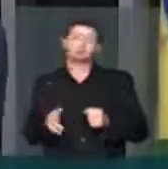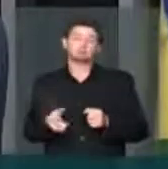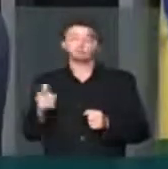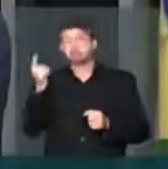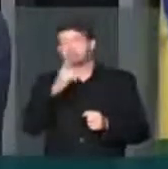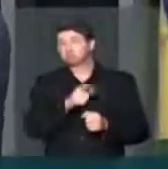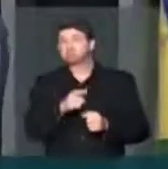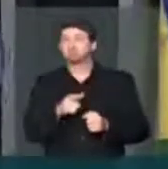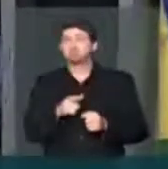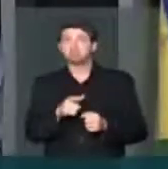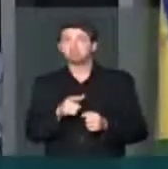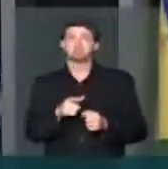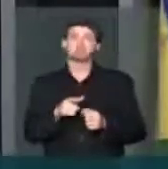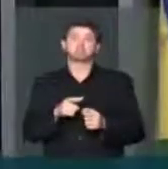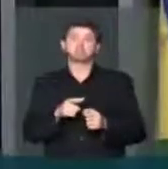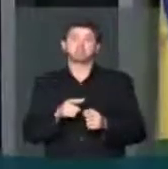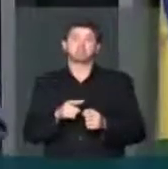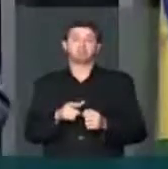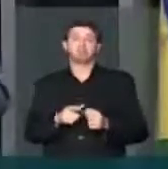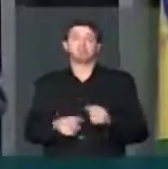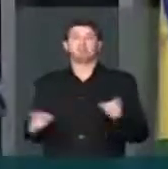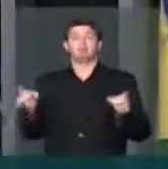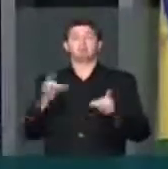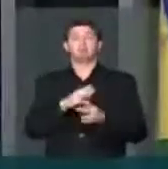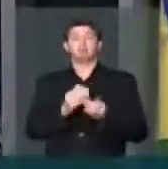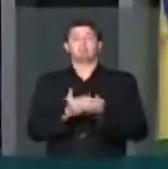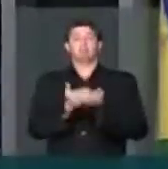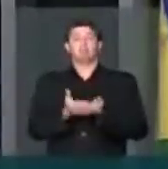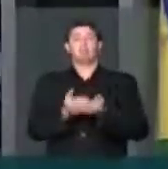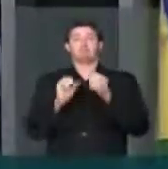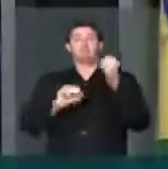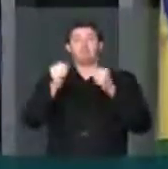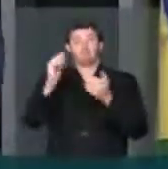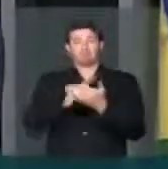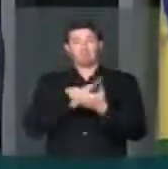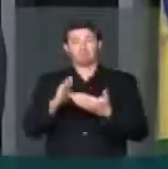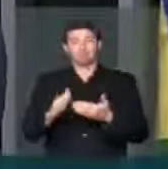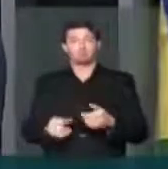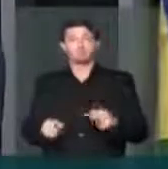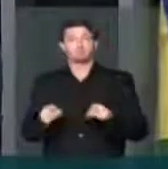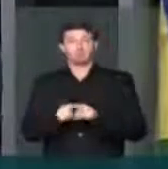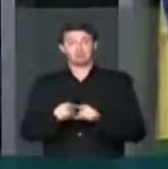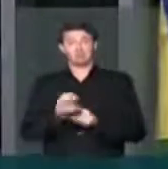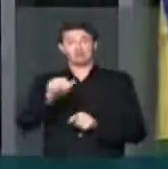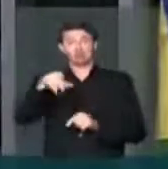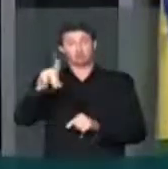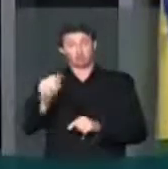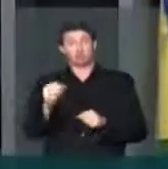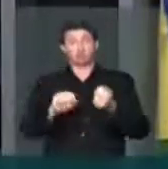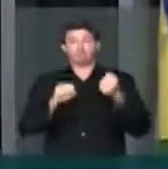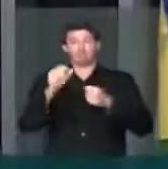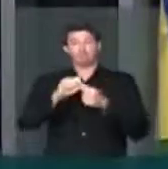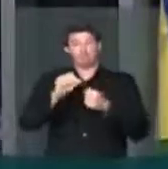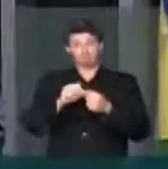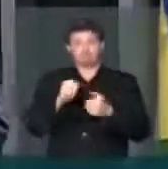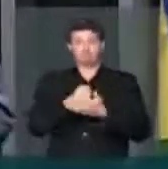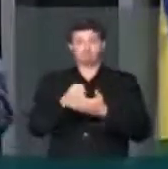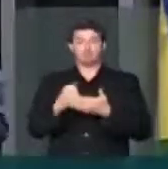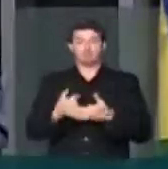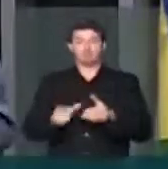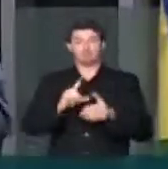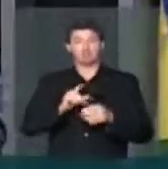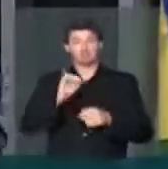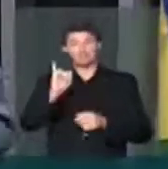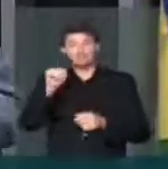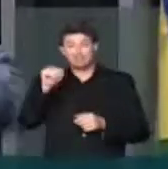você consegue concluir uma parte dos estaleiros e algumas sondas que foram contratadas.